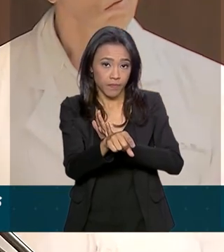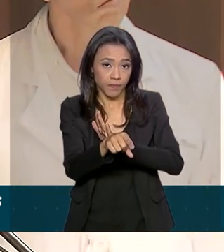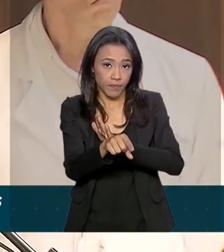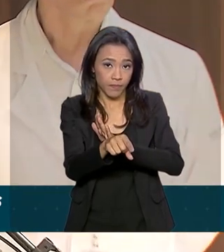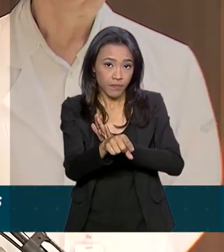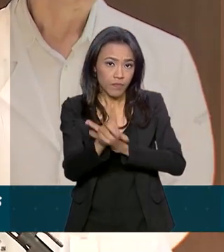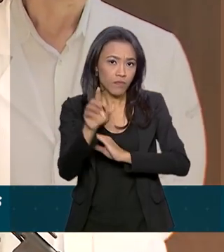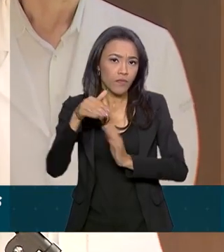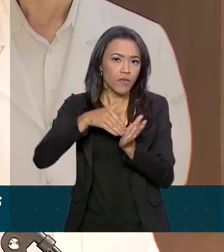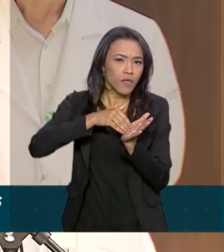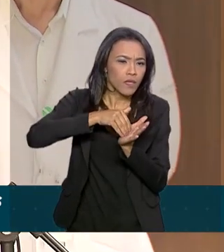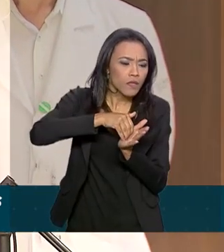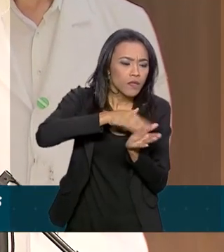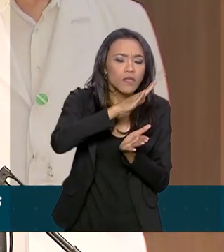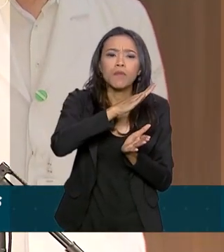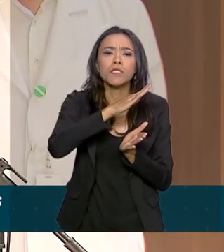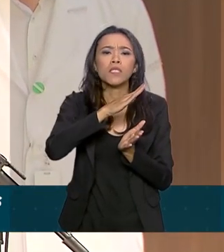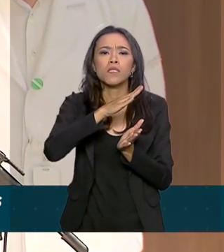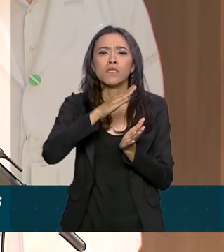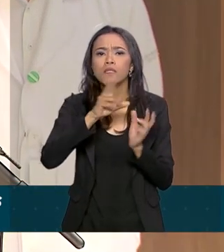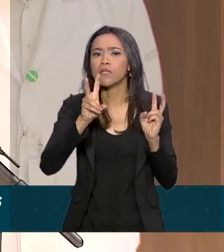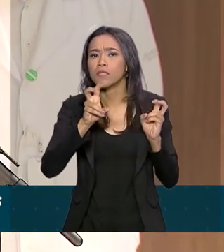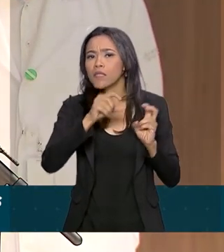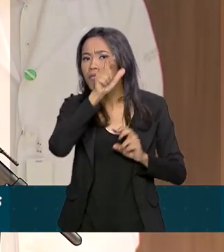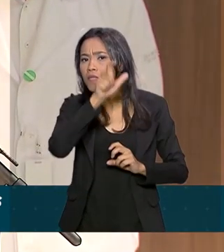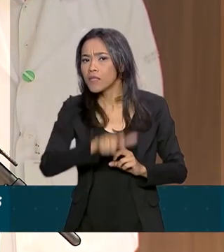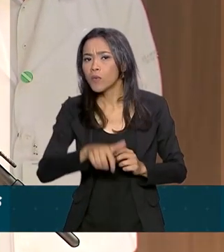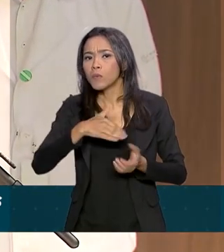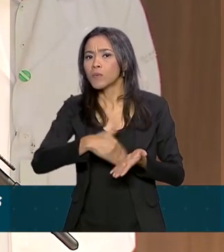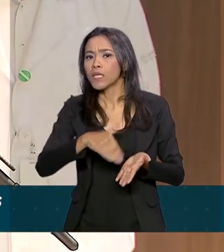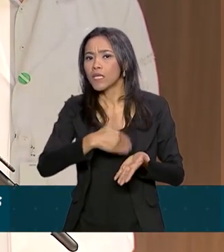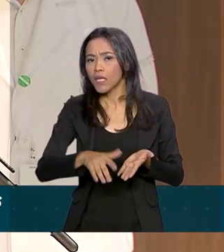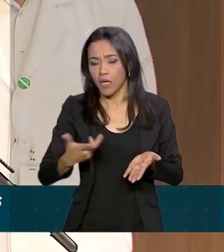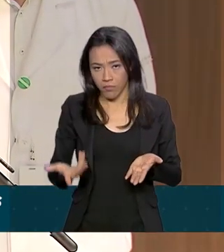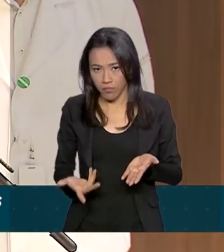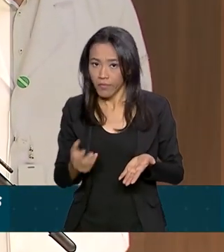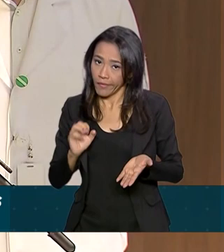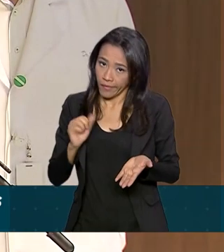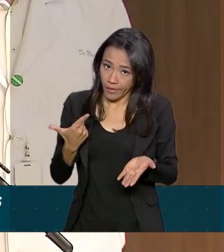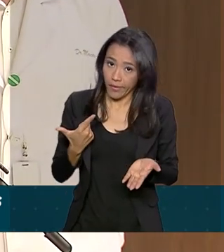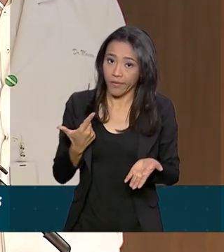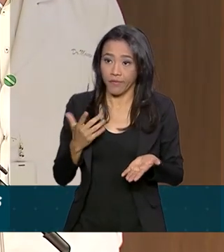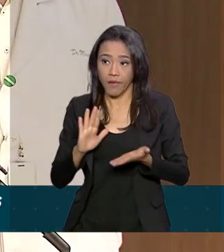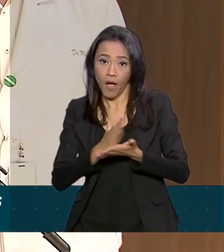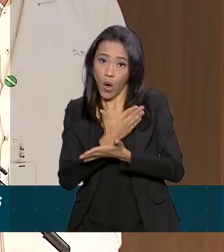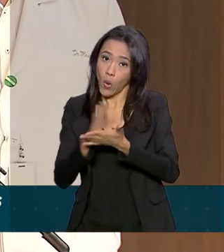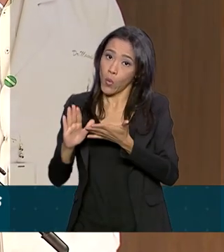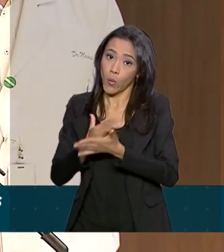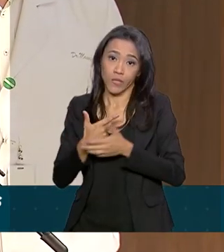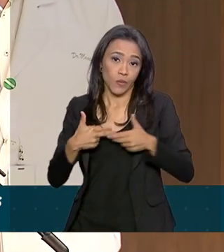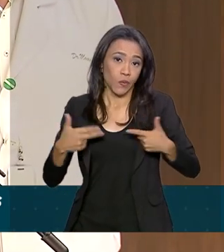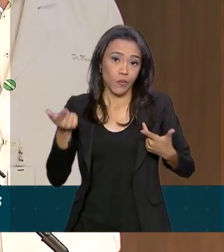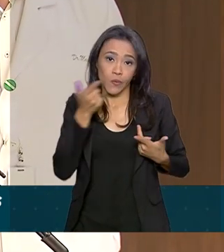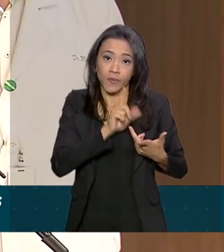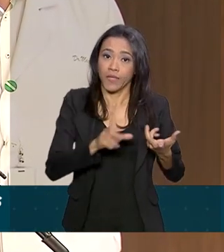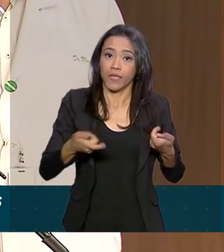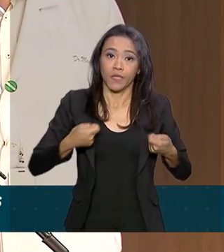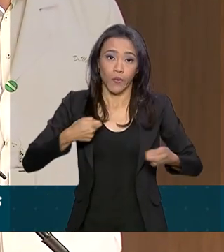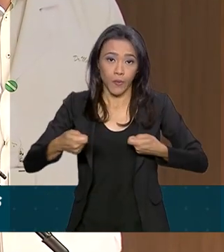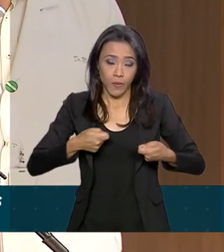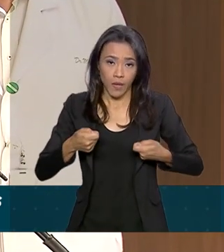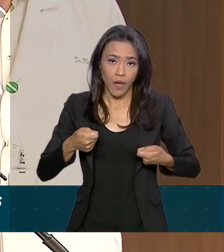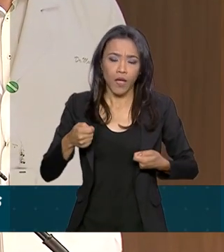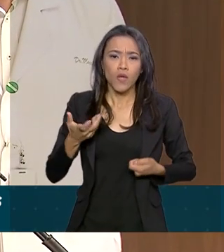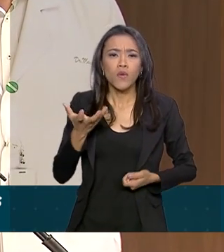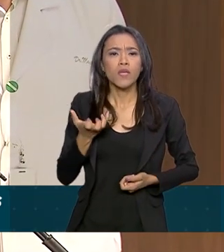secretário Michael Sintra, mas um pouco de ordem médica. É claro que algumas situações não podem ser controladas, mas eu queria saber